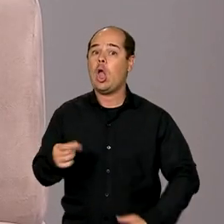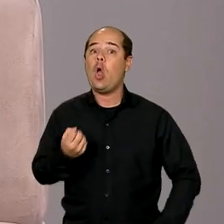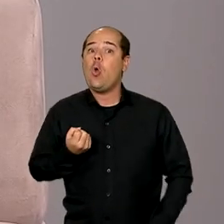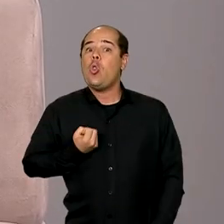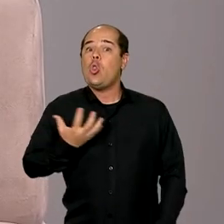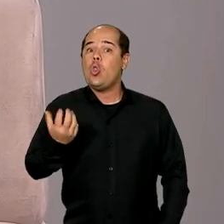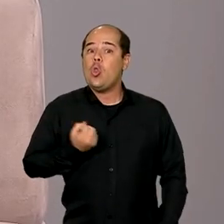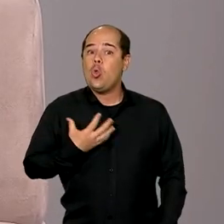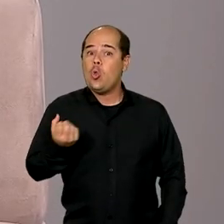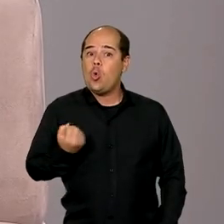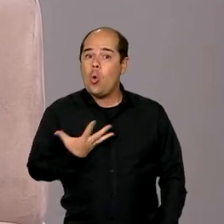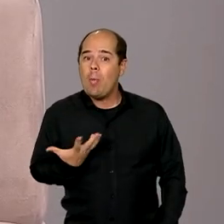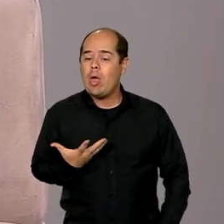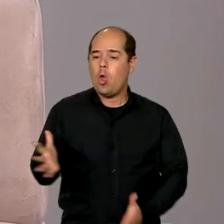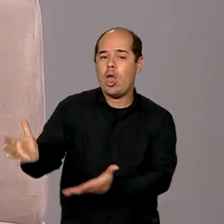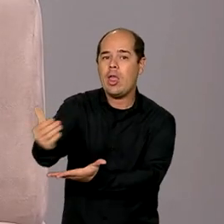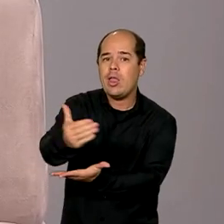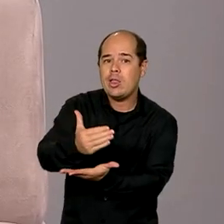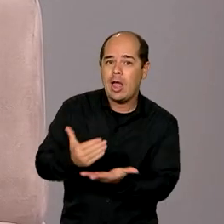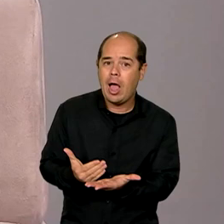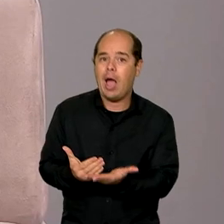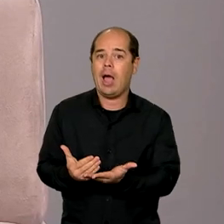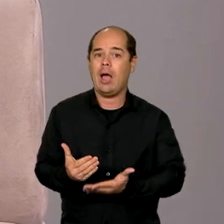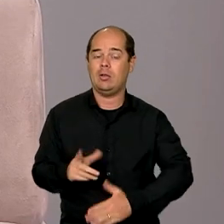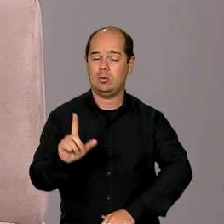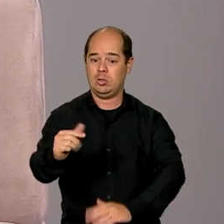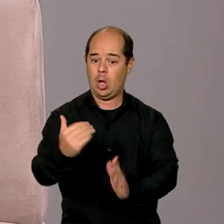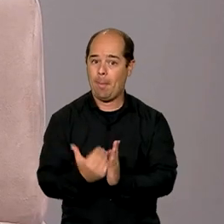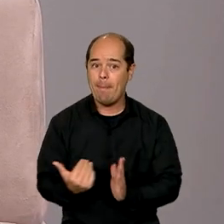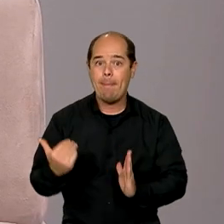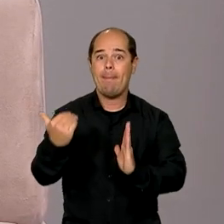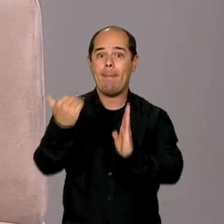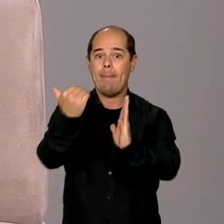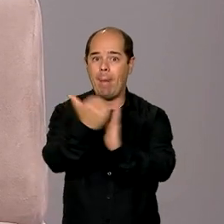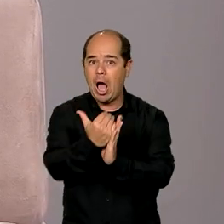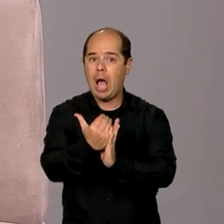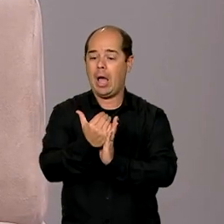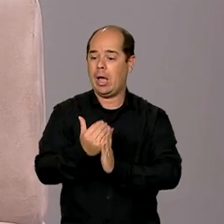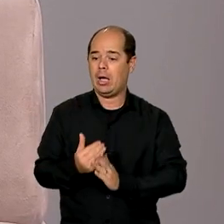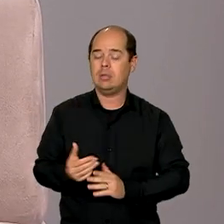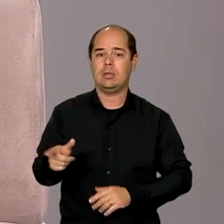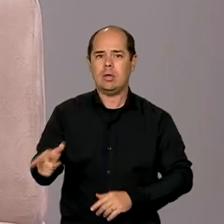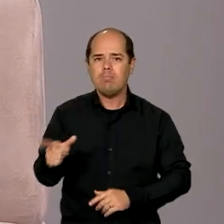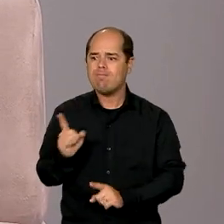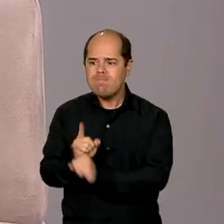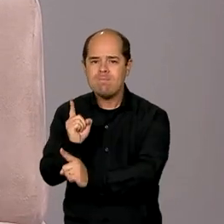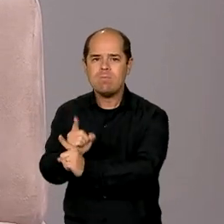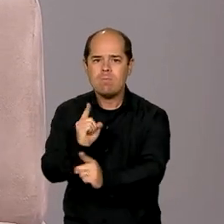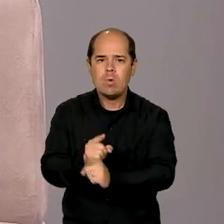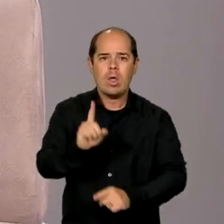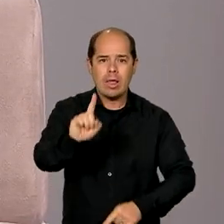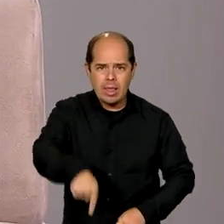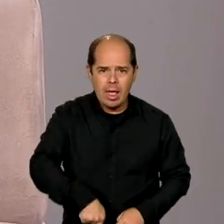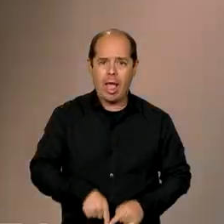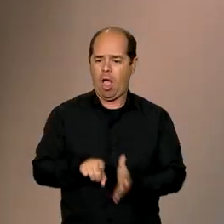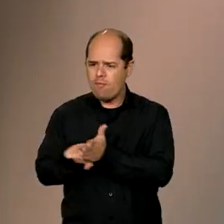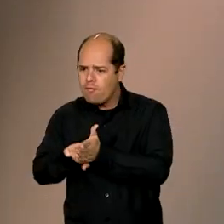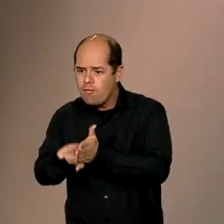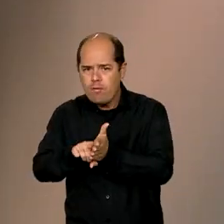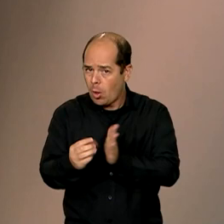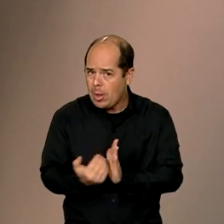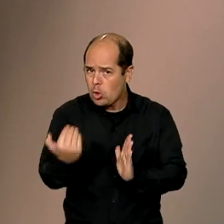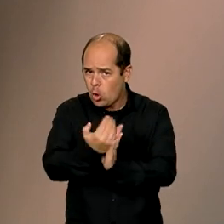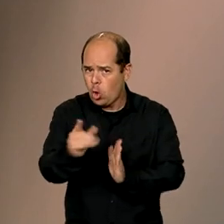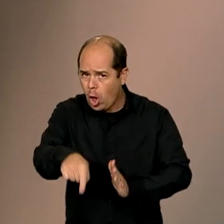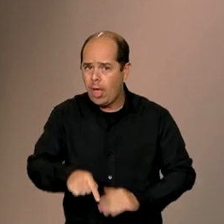esse dado, ministro? Esse aumento do número de casos reflete a intensificação das ações de fiscalização? Com